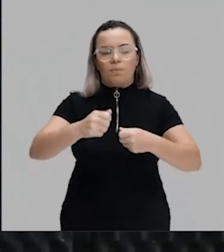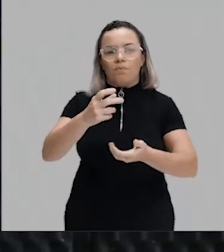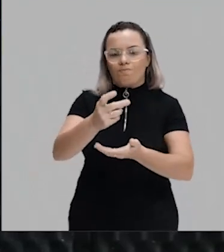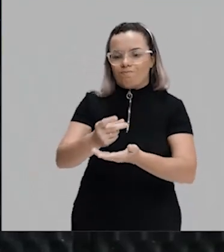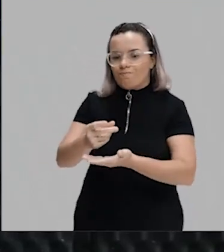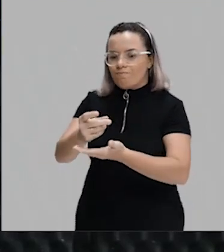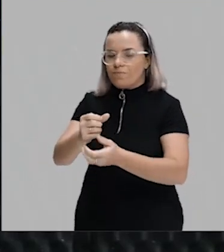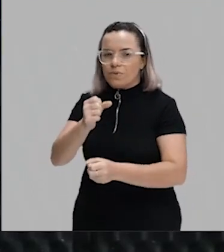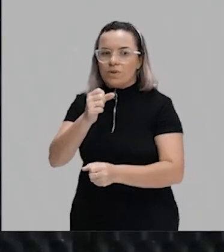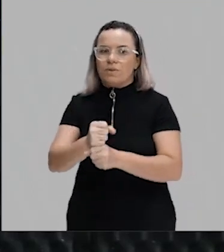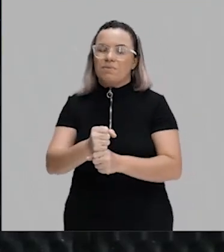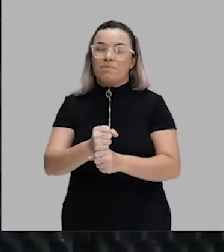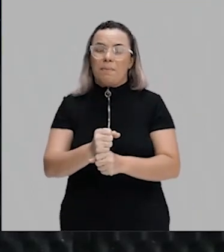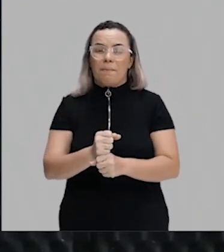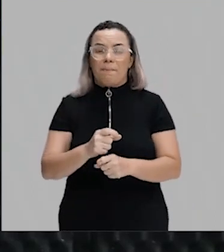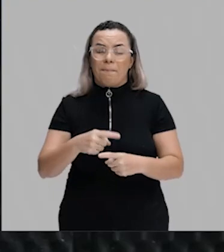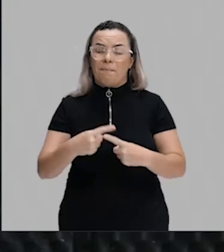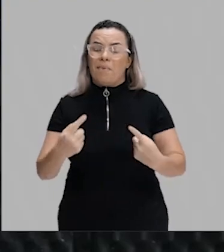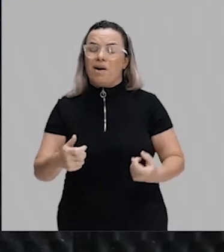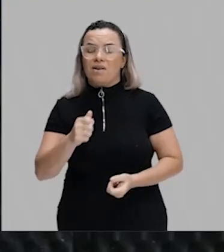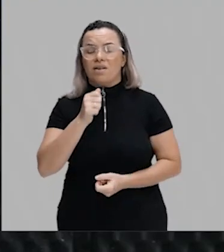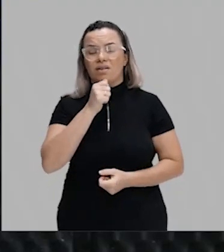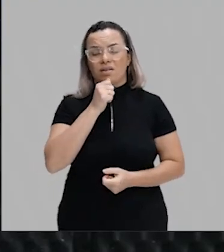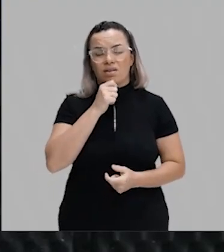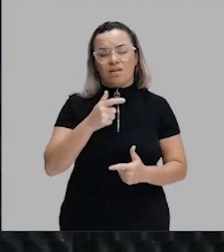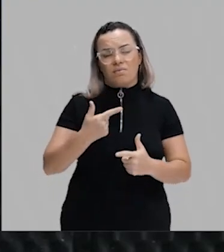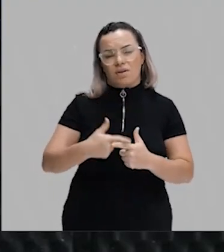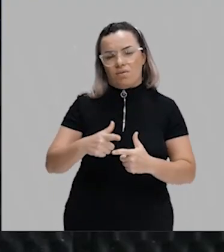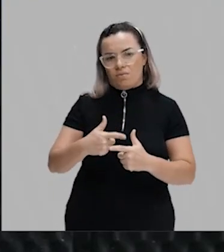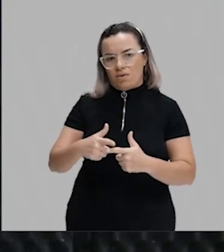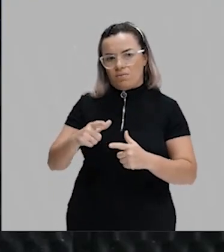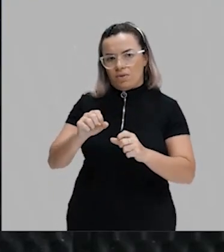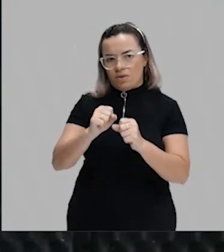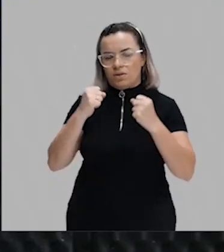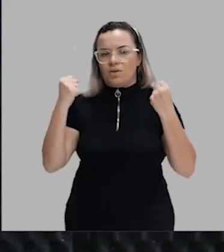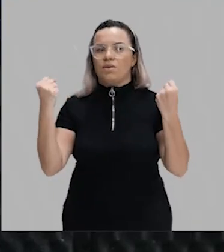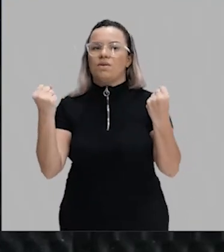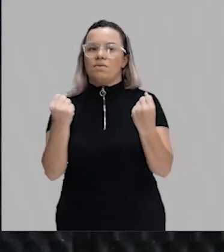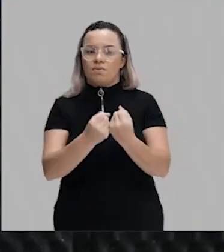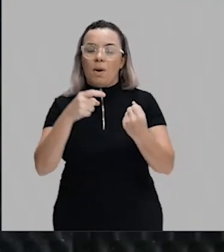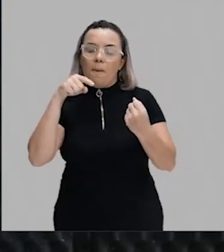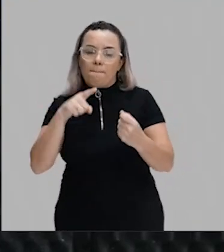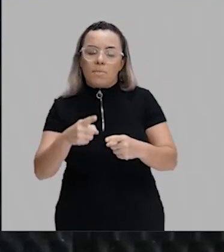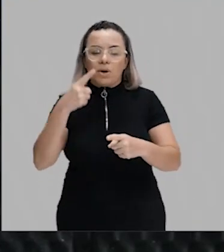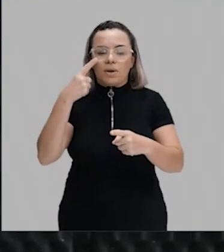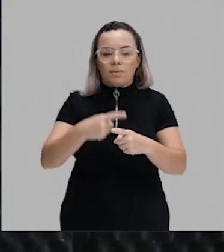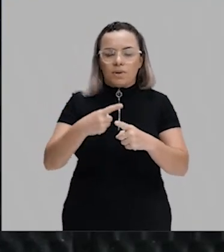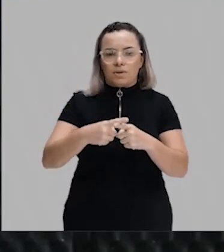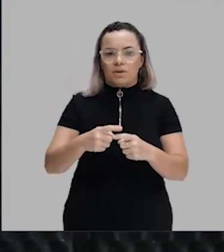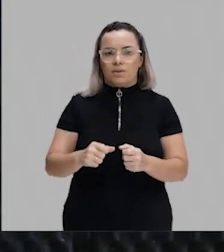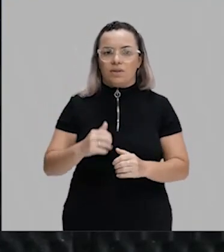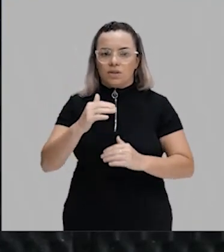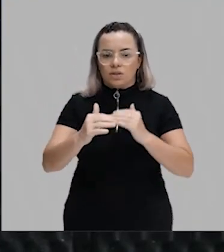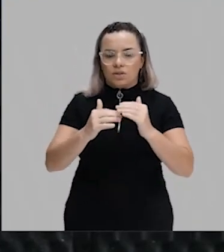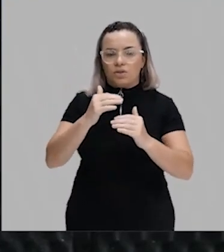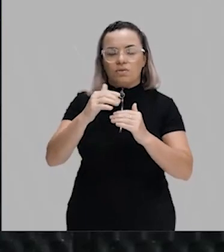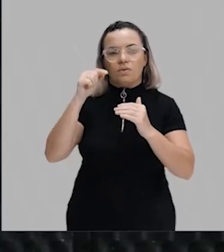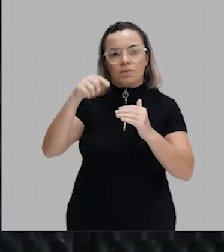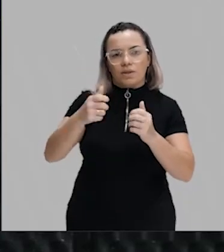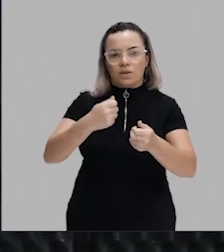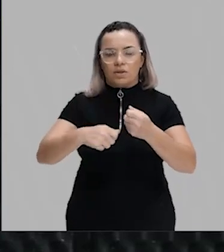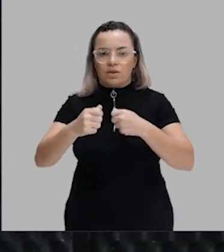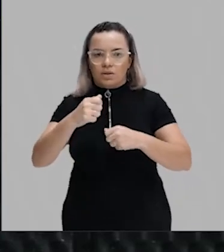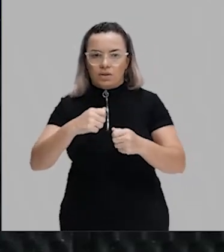mas ainda apresentam problemas sociais, ainda precisam transformar esse desenvolvimento econômico em progresso social,